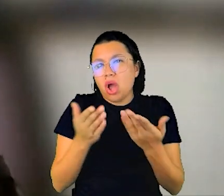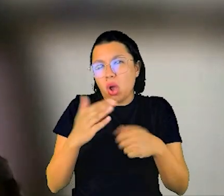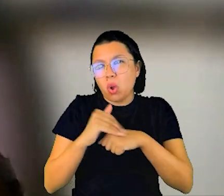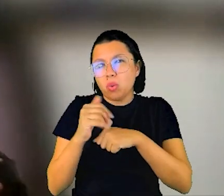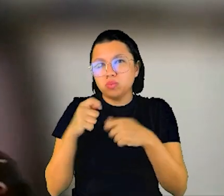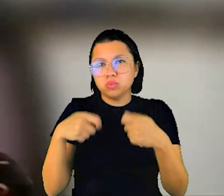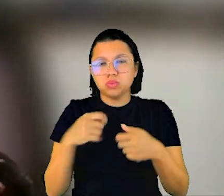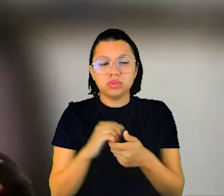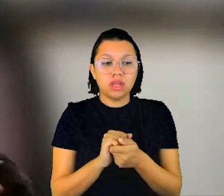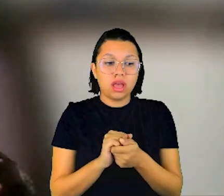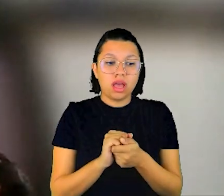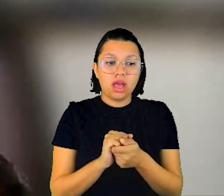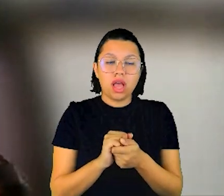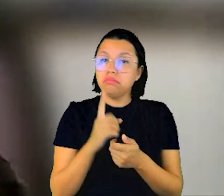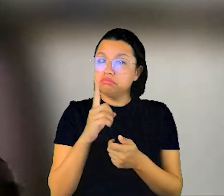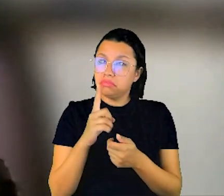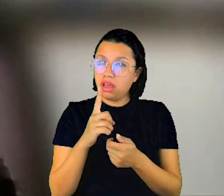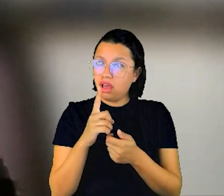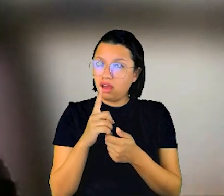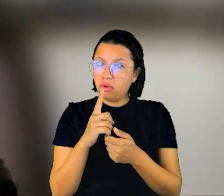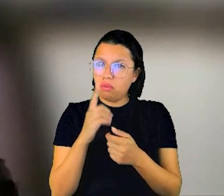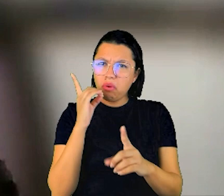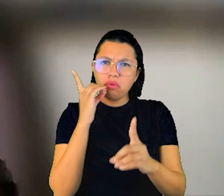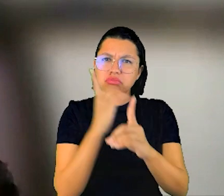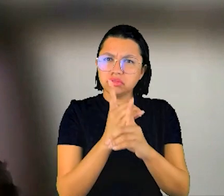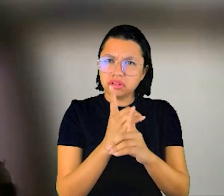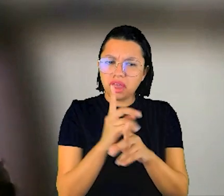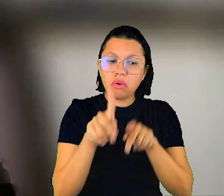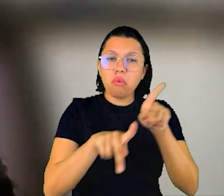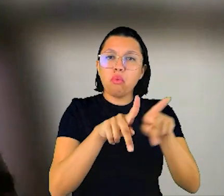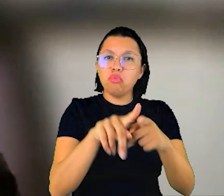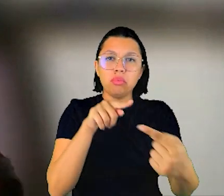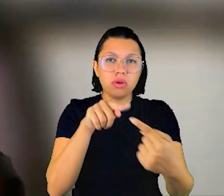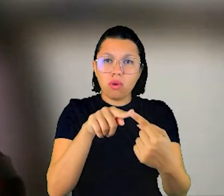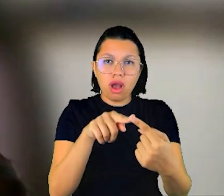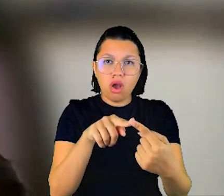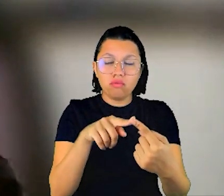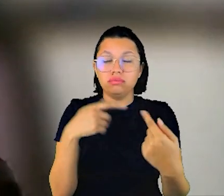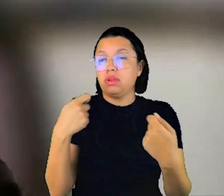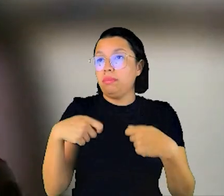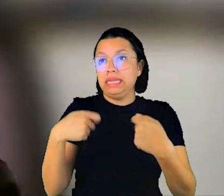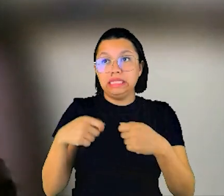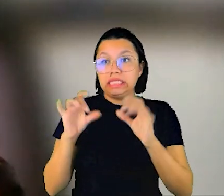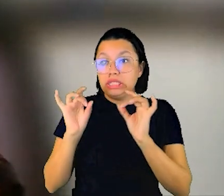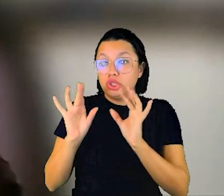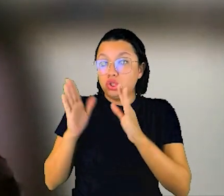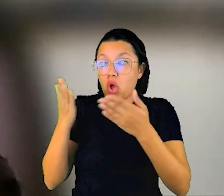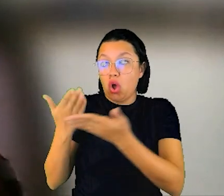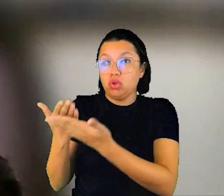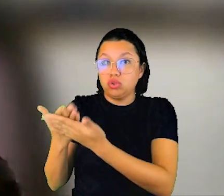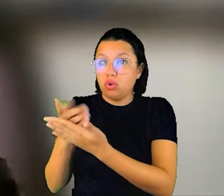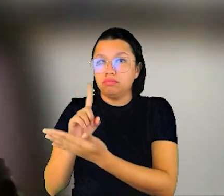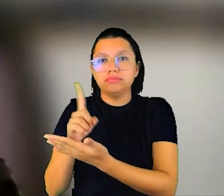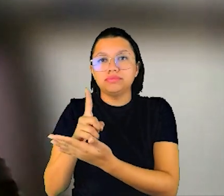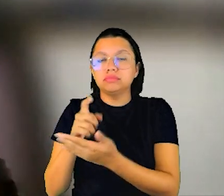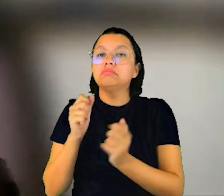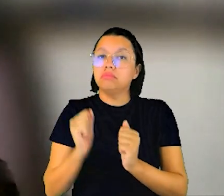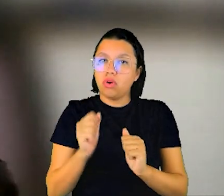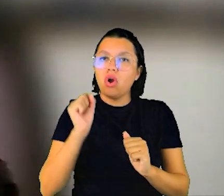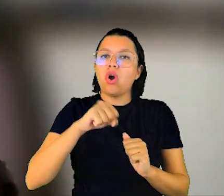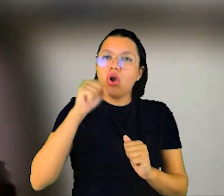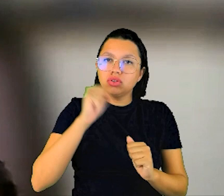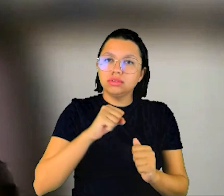eu acho que se a gente atinge o público-alvo, não tem necessidade de ser exclusivamente uma escola. Então, acho que é